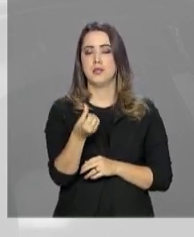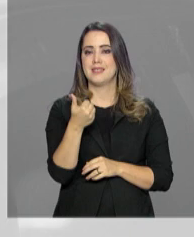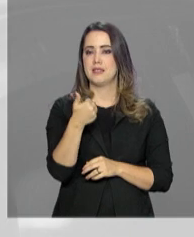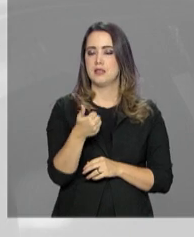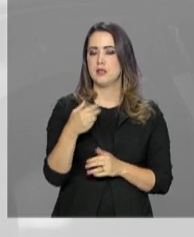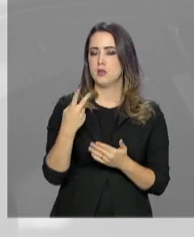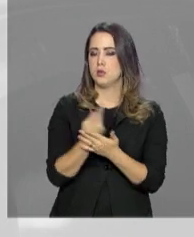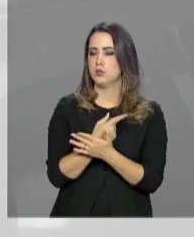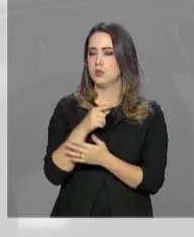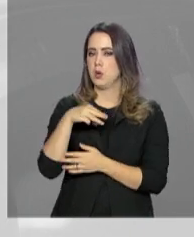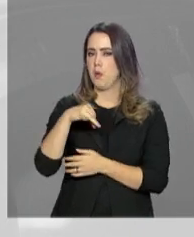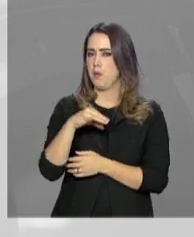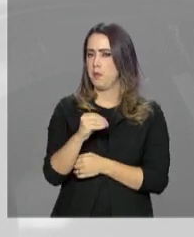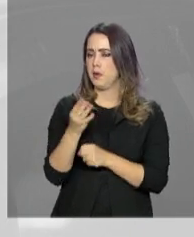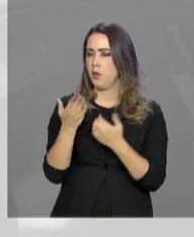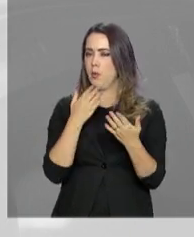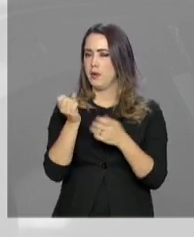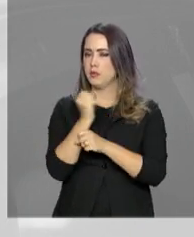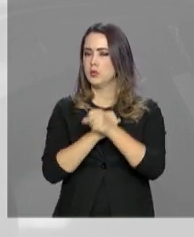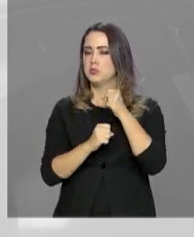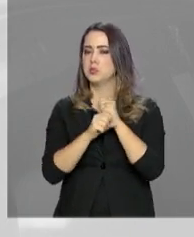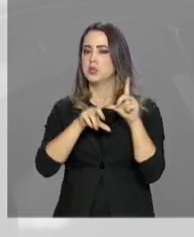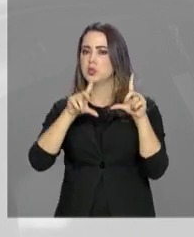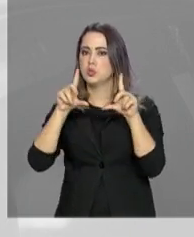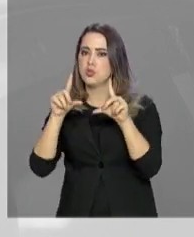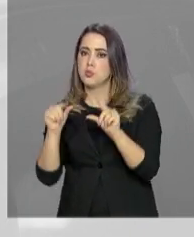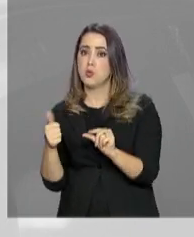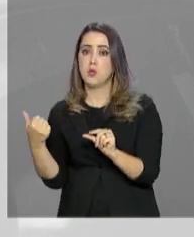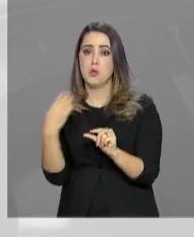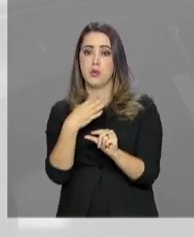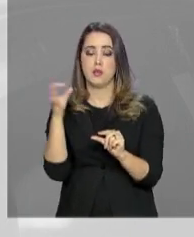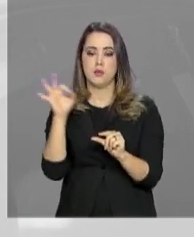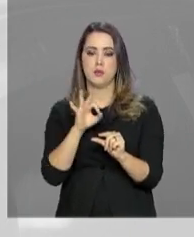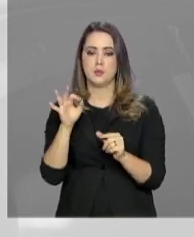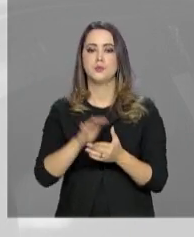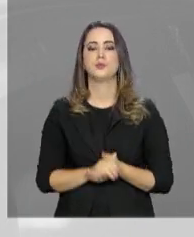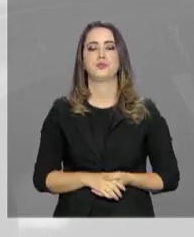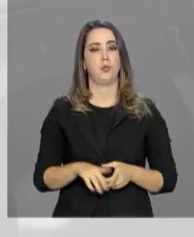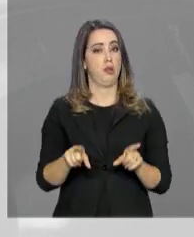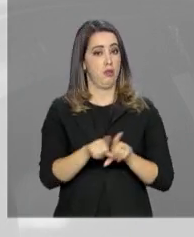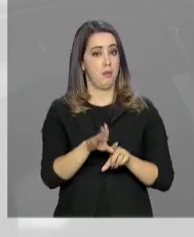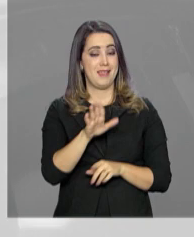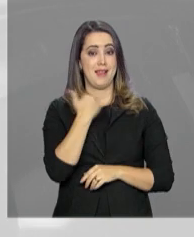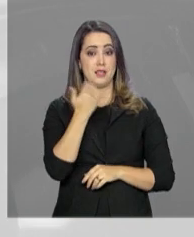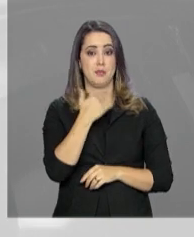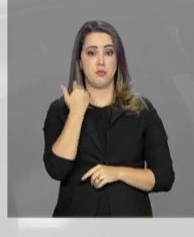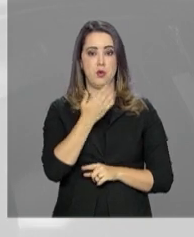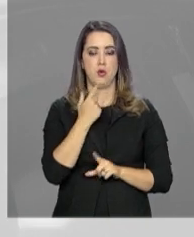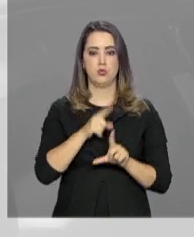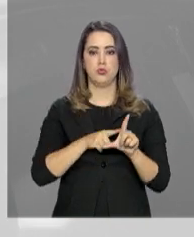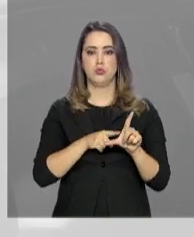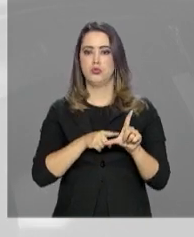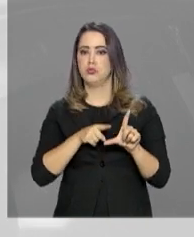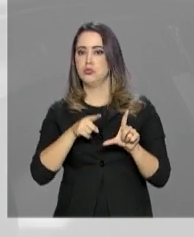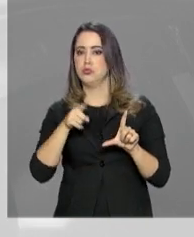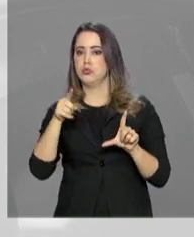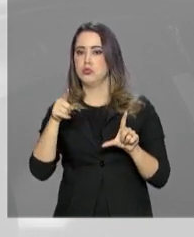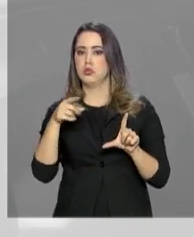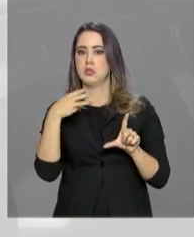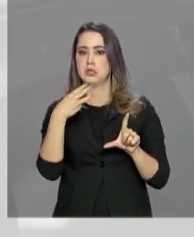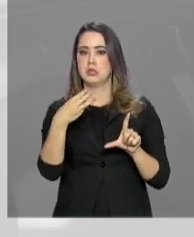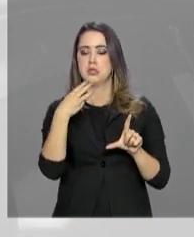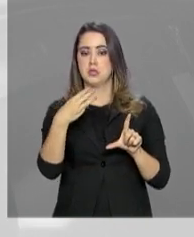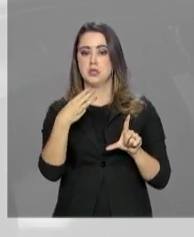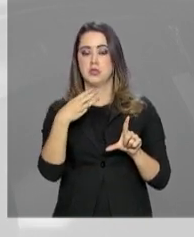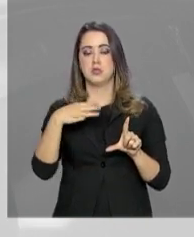a menos que em maio do ano passado. O indicador de letalidade violenta teve um aumento de 33 casos no